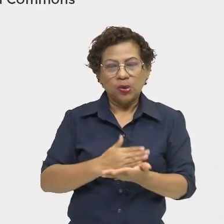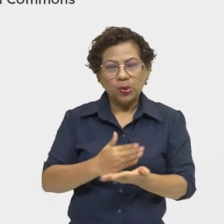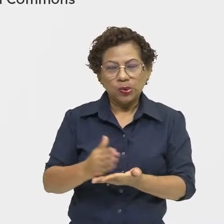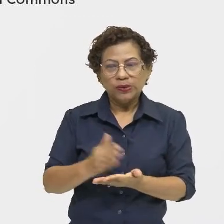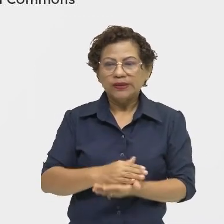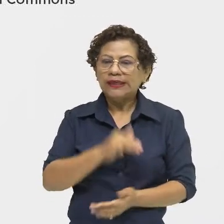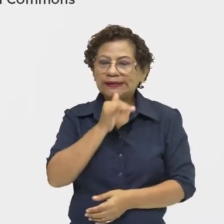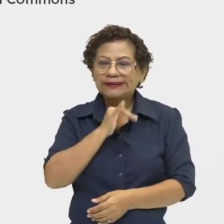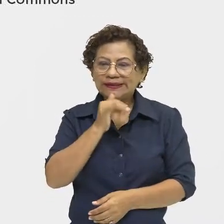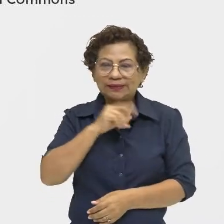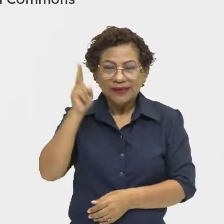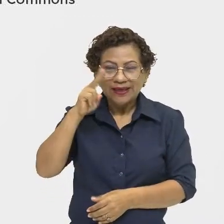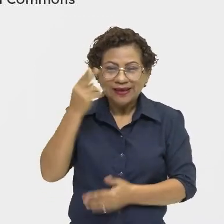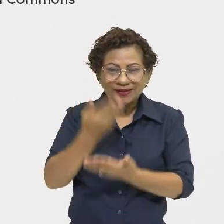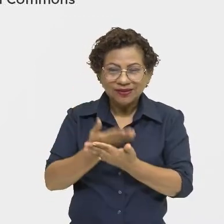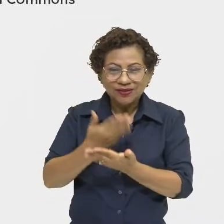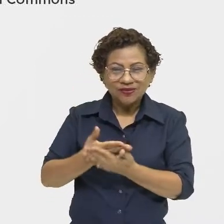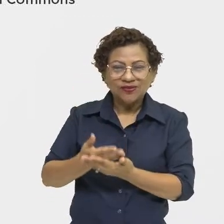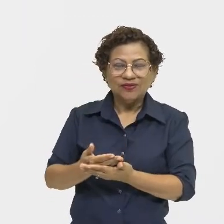nossa aula passada. Vamos ver?